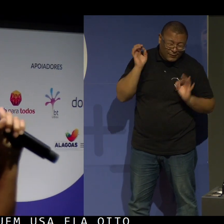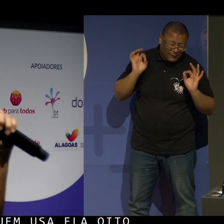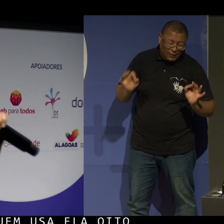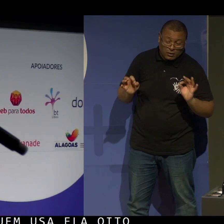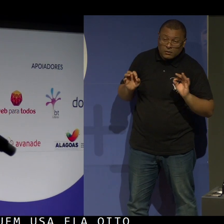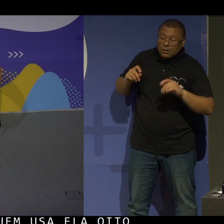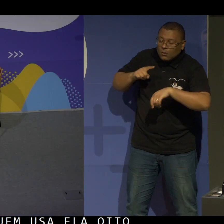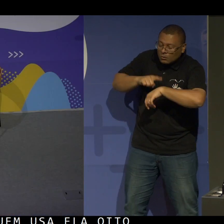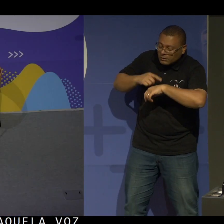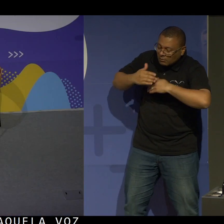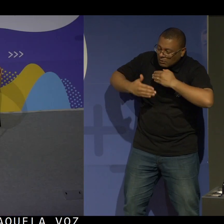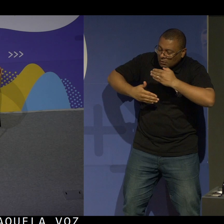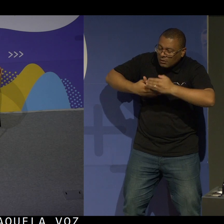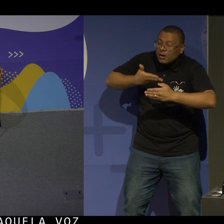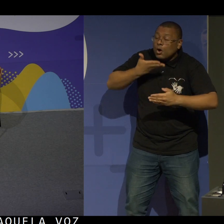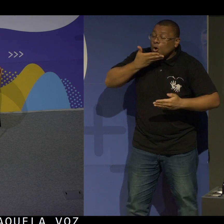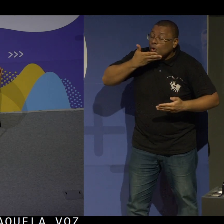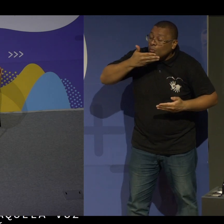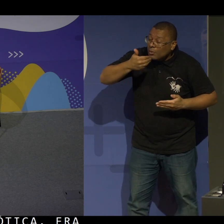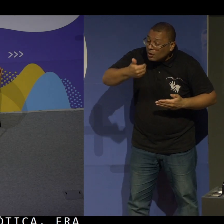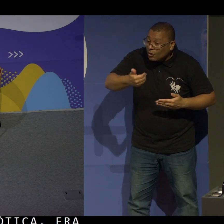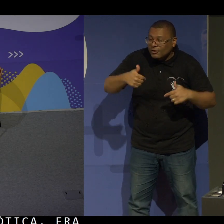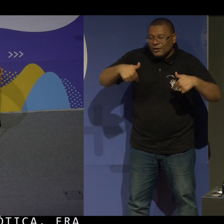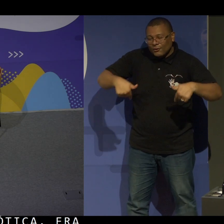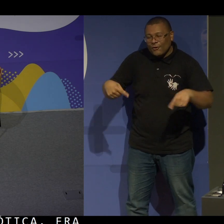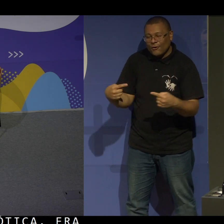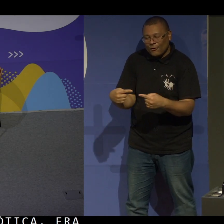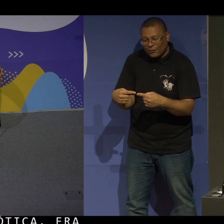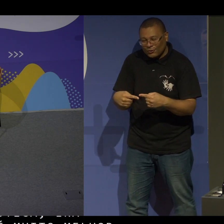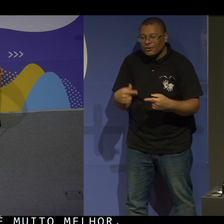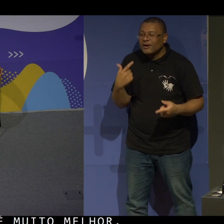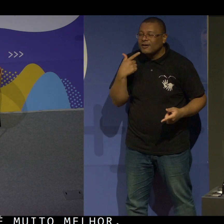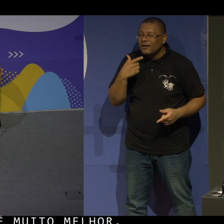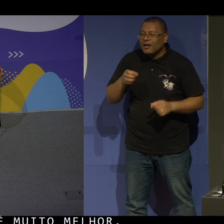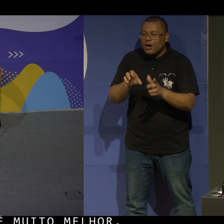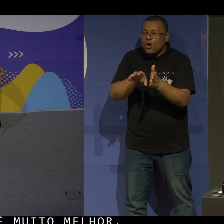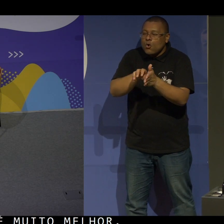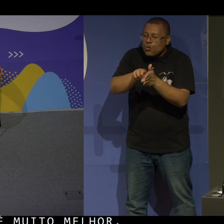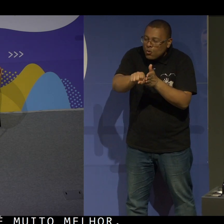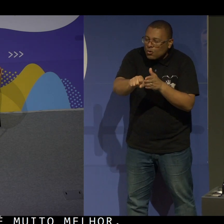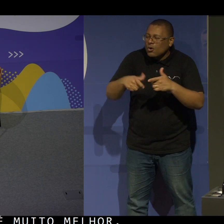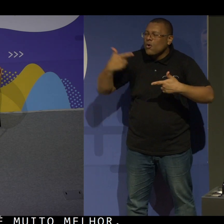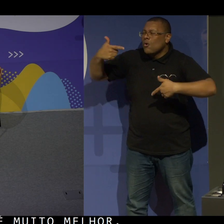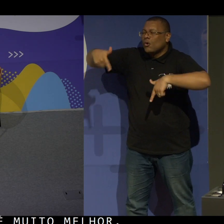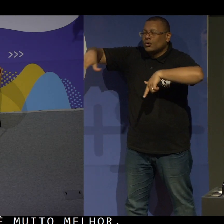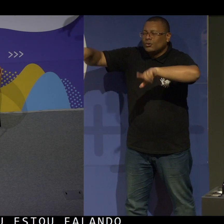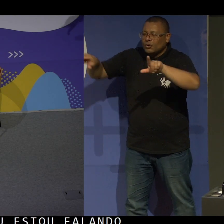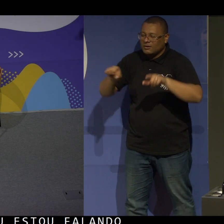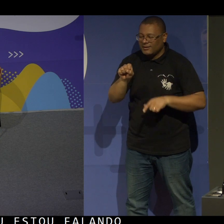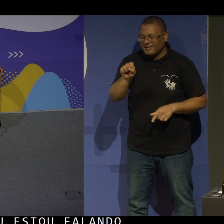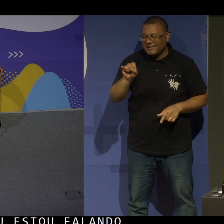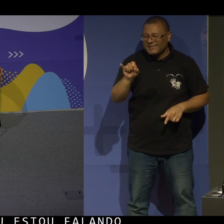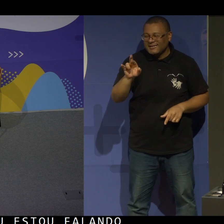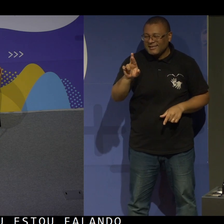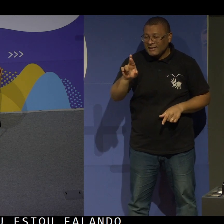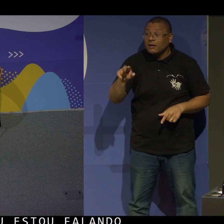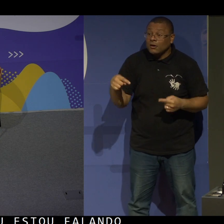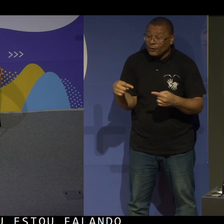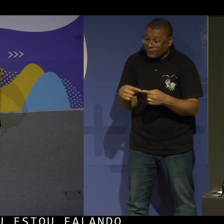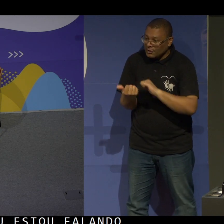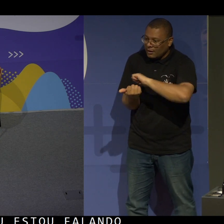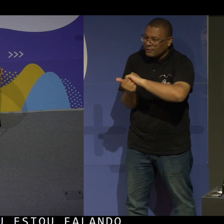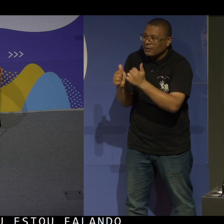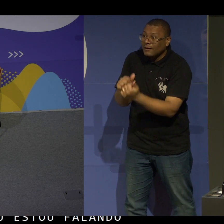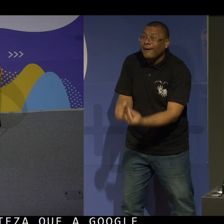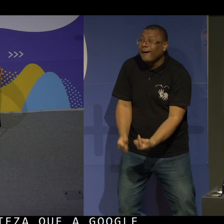Então, da forma como eu estou falando aqui, tenho certeza que a Siri, a Google Assistente e outras são vozes humanizadas, mas naquela